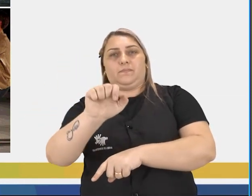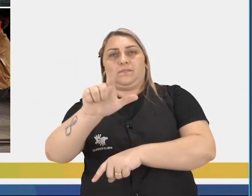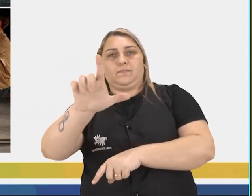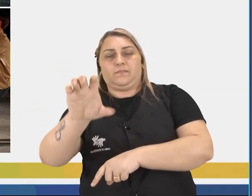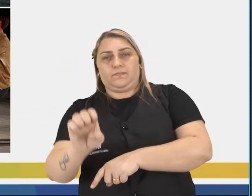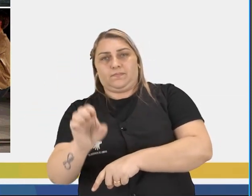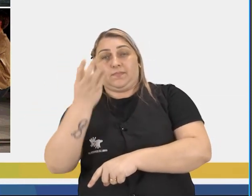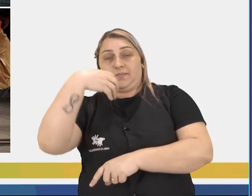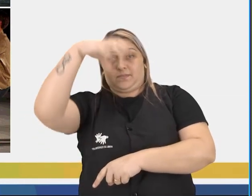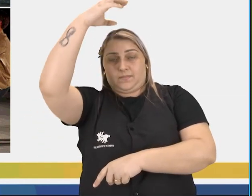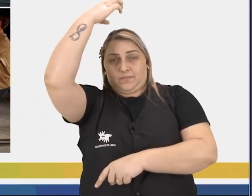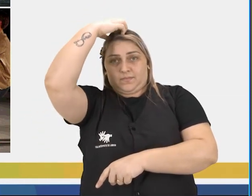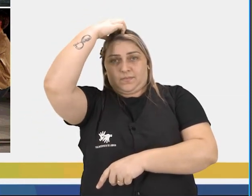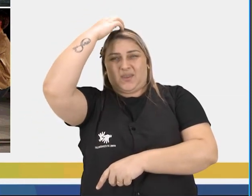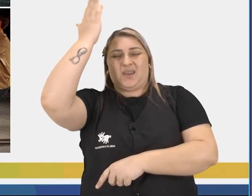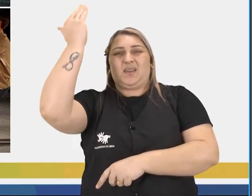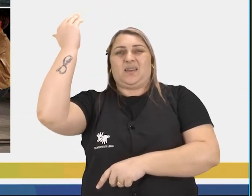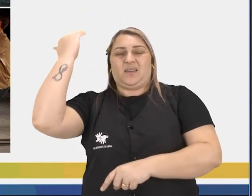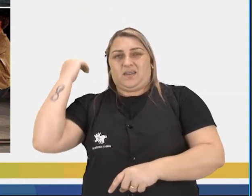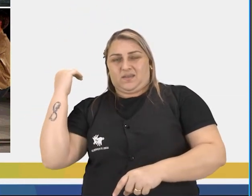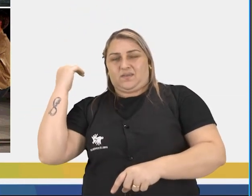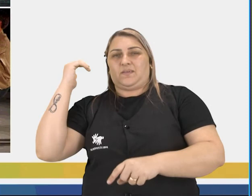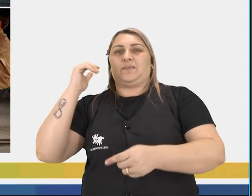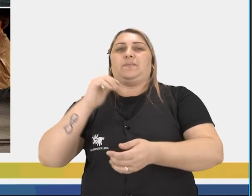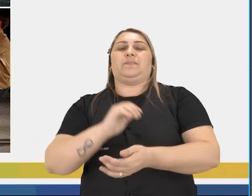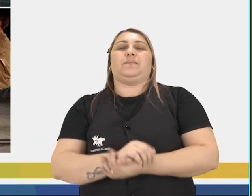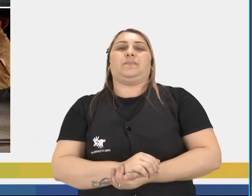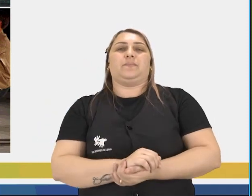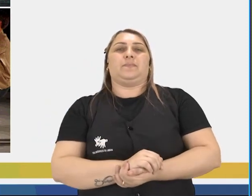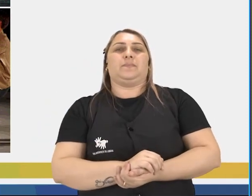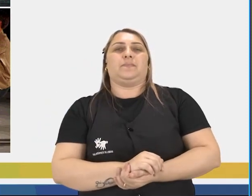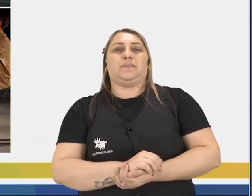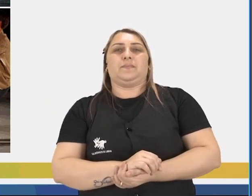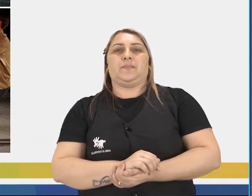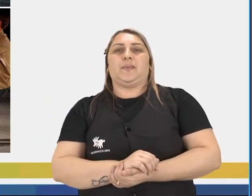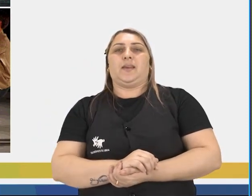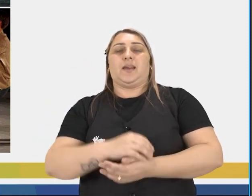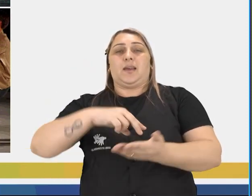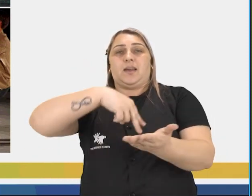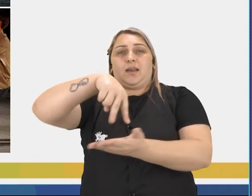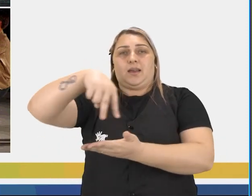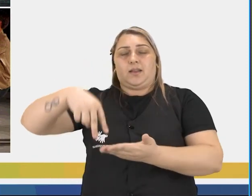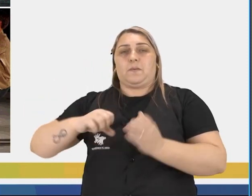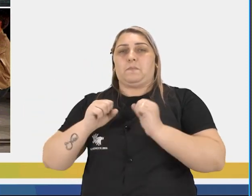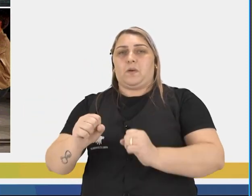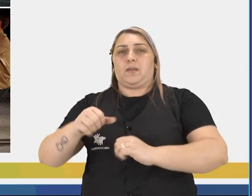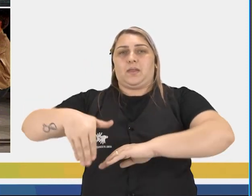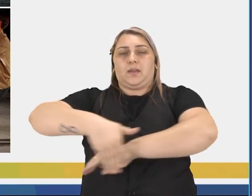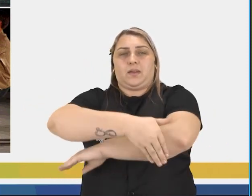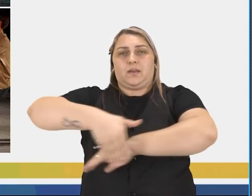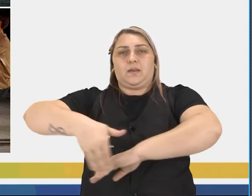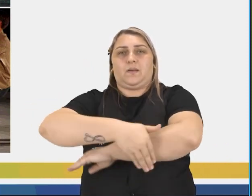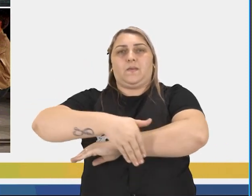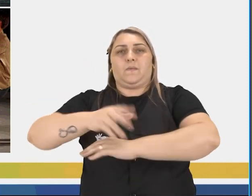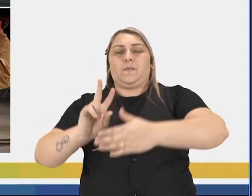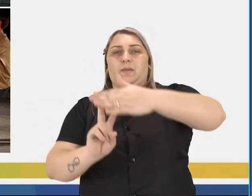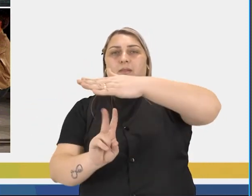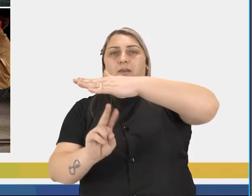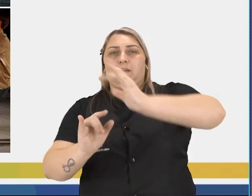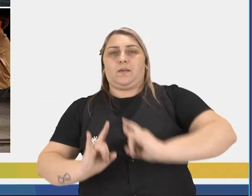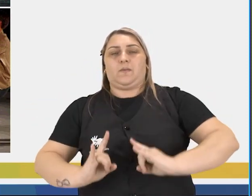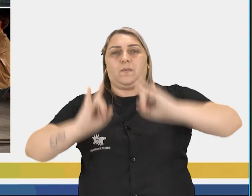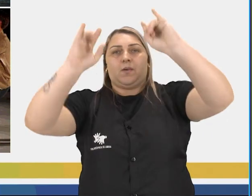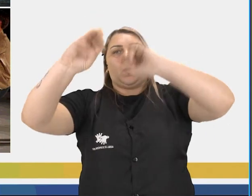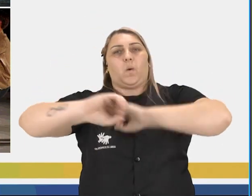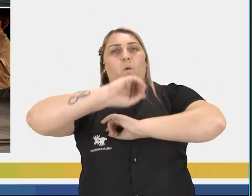que era na nobreza, naqueles teatros luxuosos, a dança contemporânea pode ser feita na rua, numa praça, num prédio